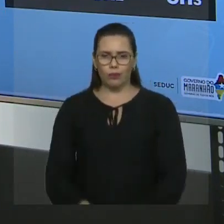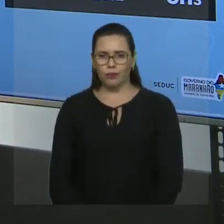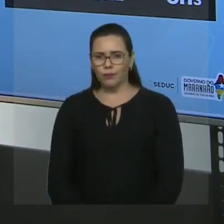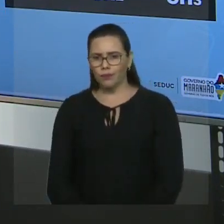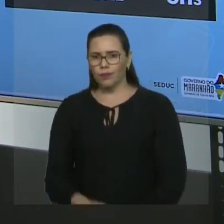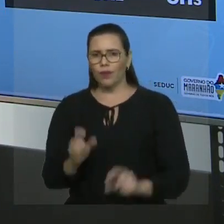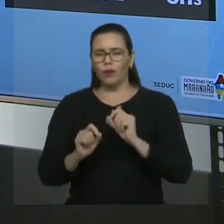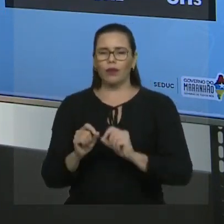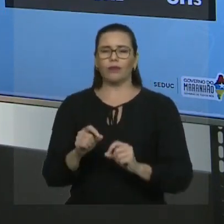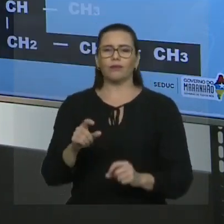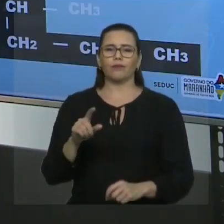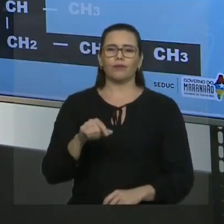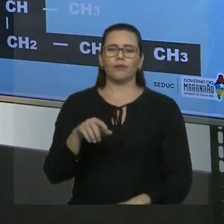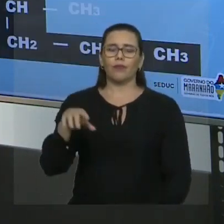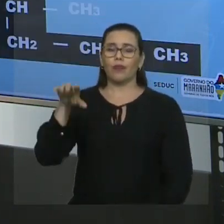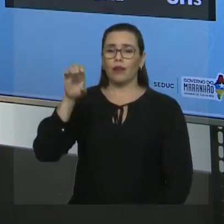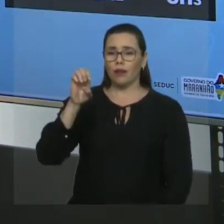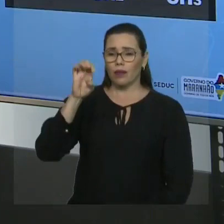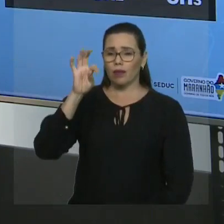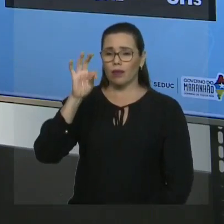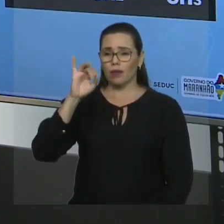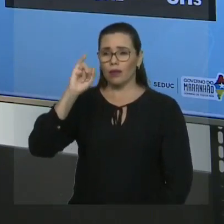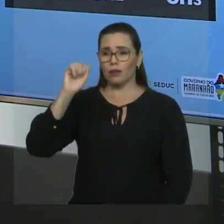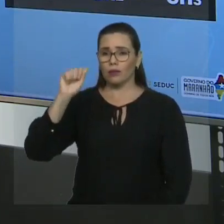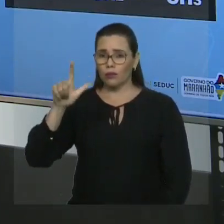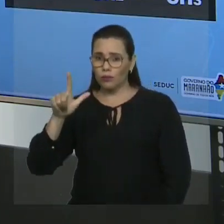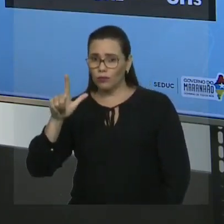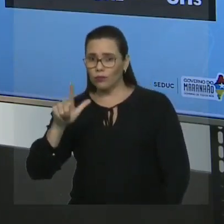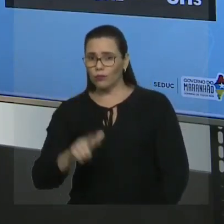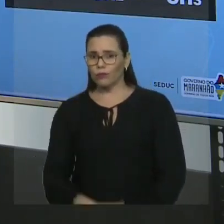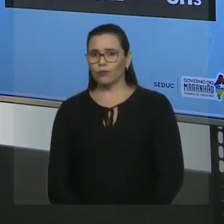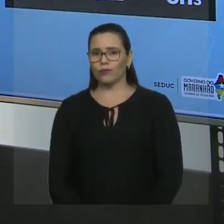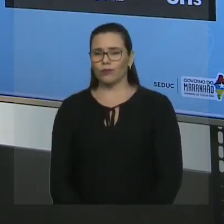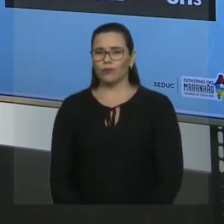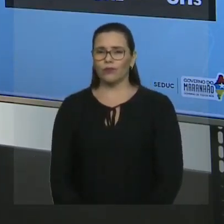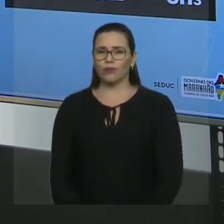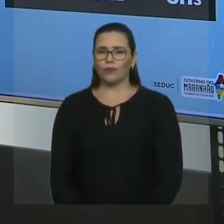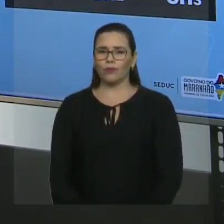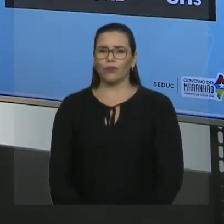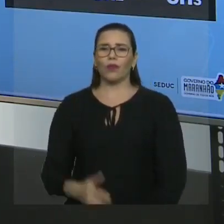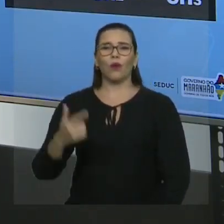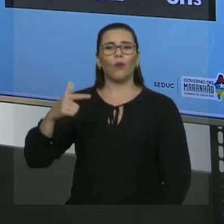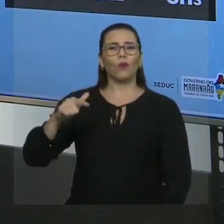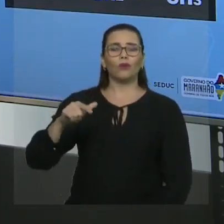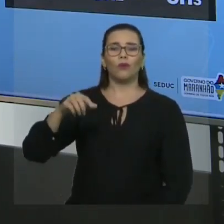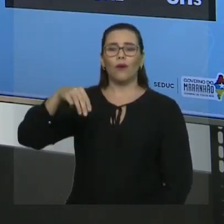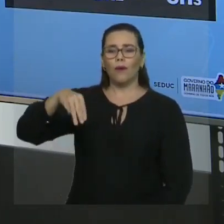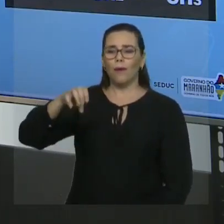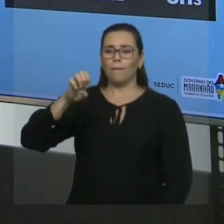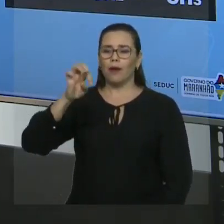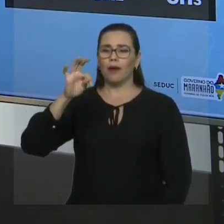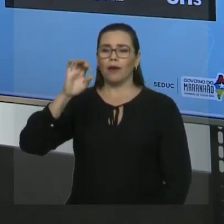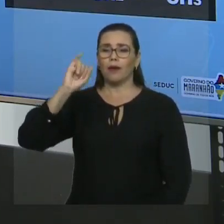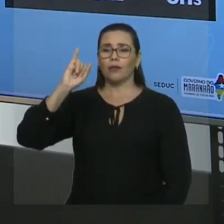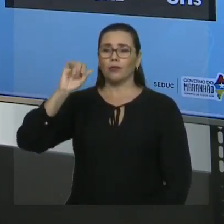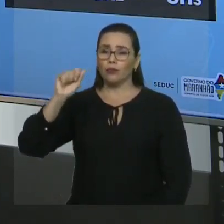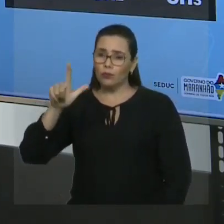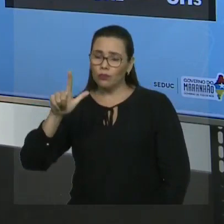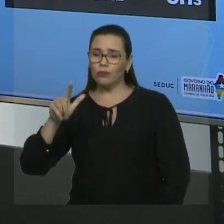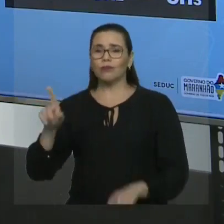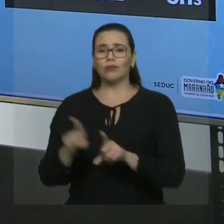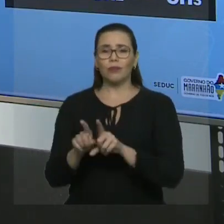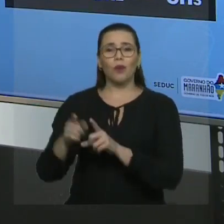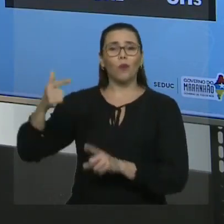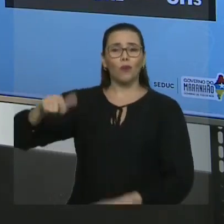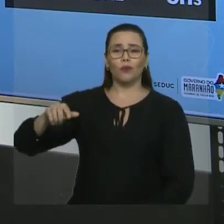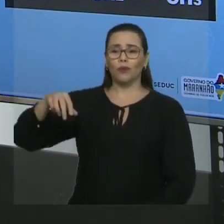de etil, ok? Este outro radical é um radical chamado de metil e este aqui também é metil. Então, é por